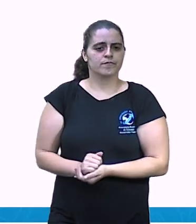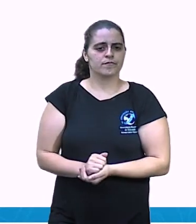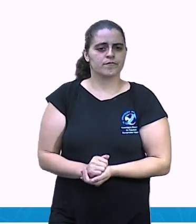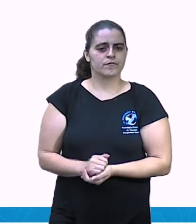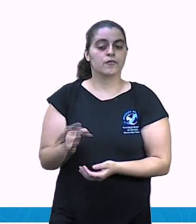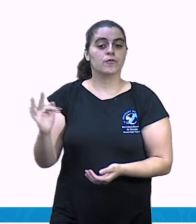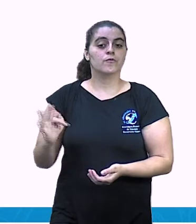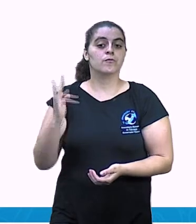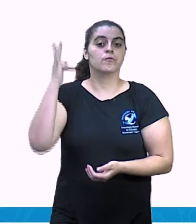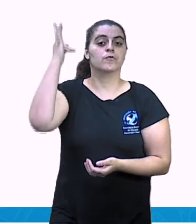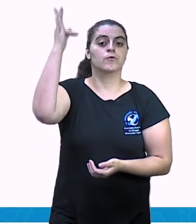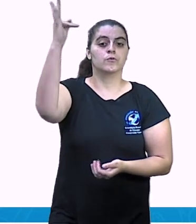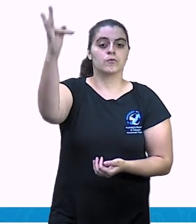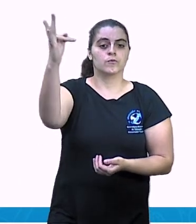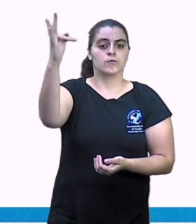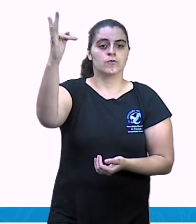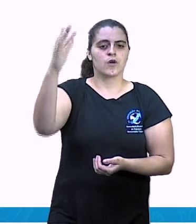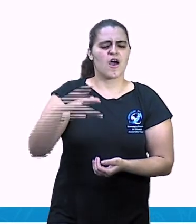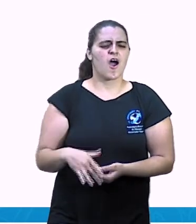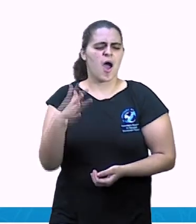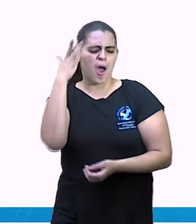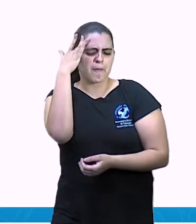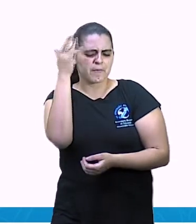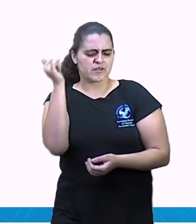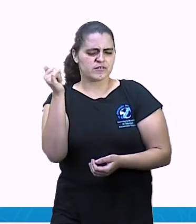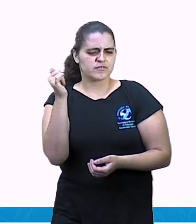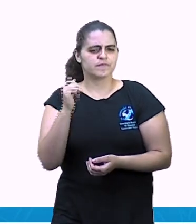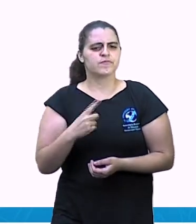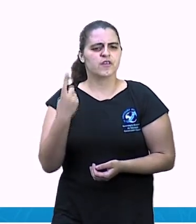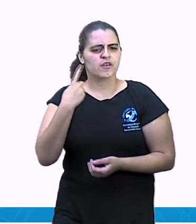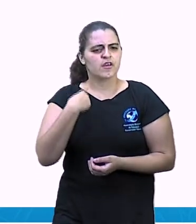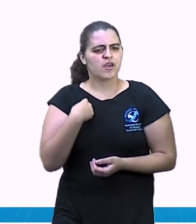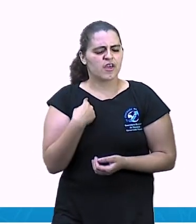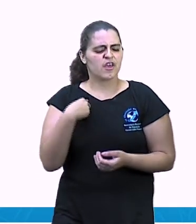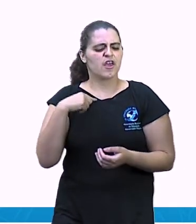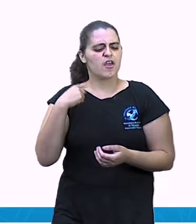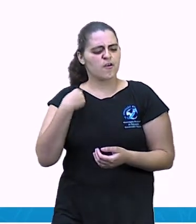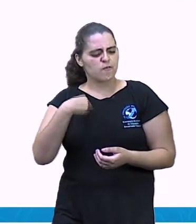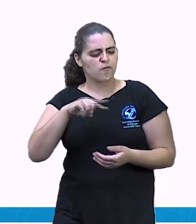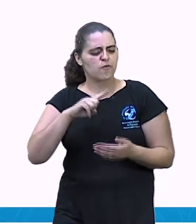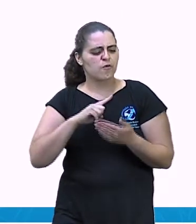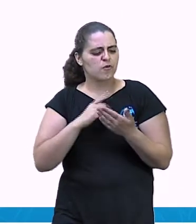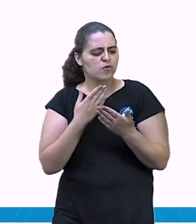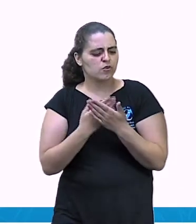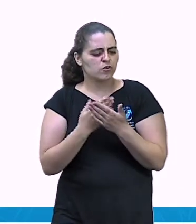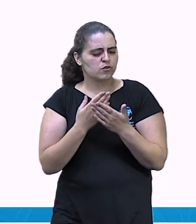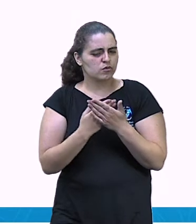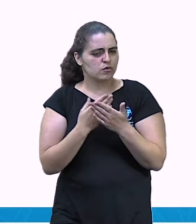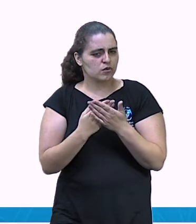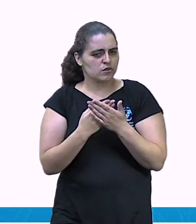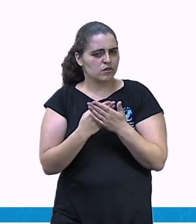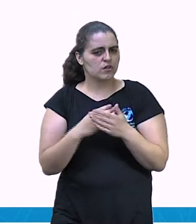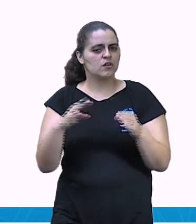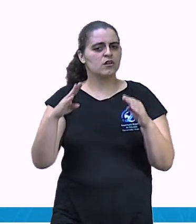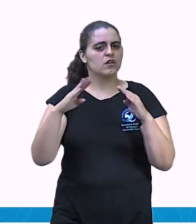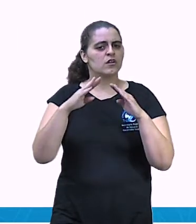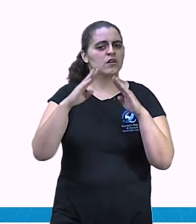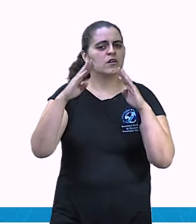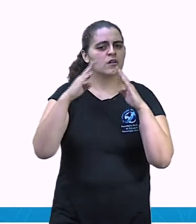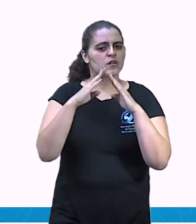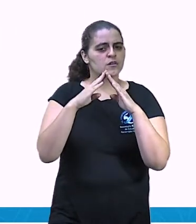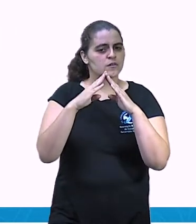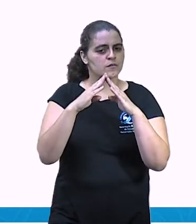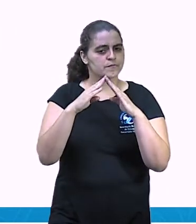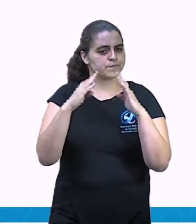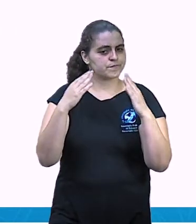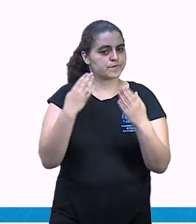E o futuro. Amanhã, estudarei no centro de estudo. Ou seja,